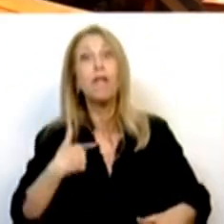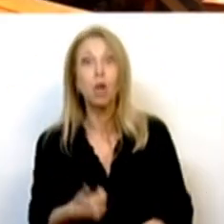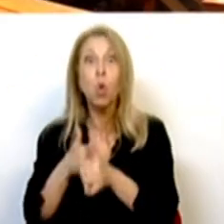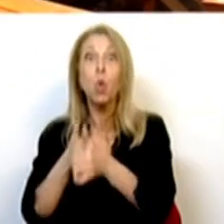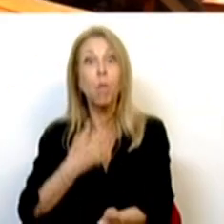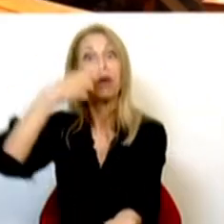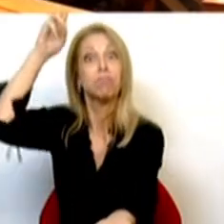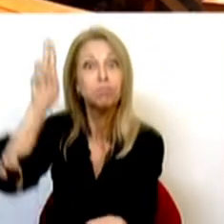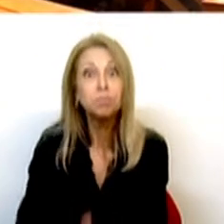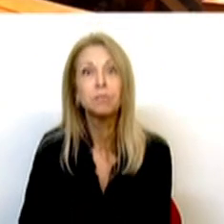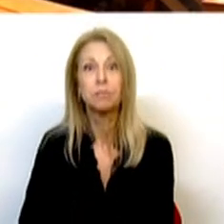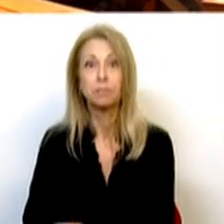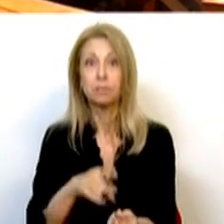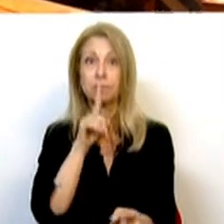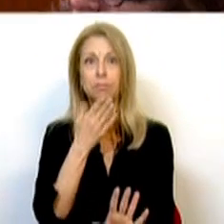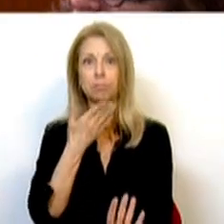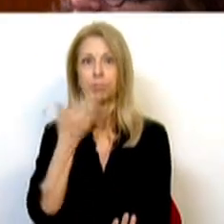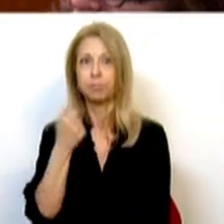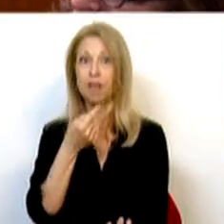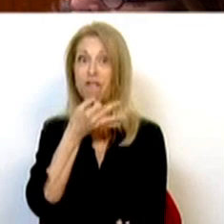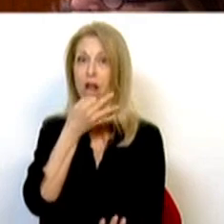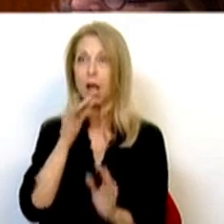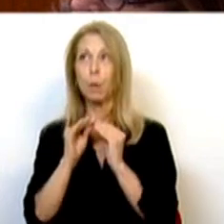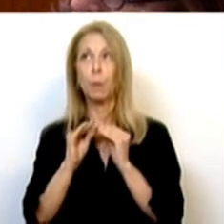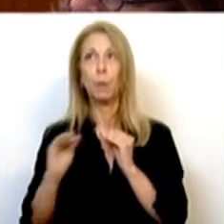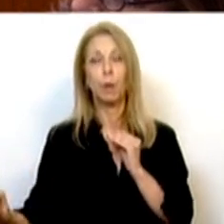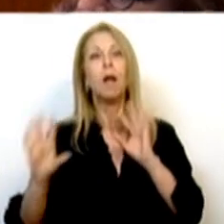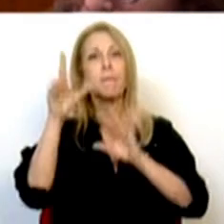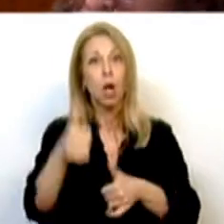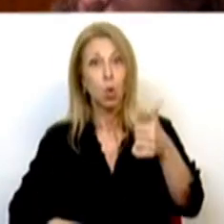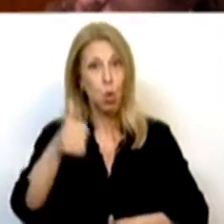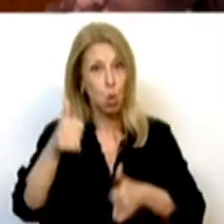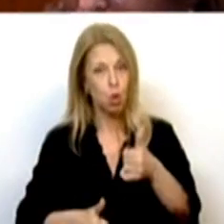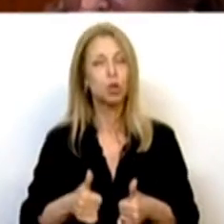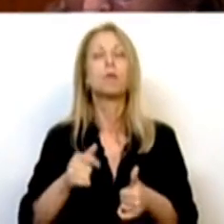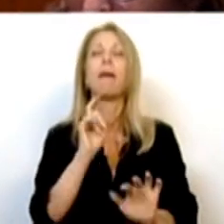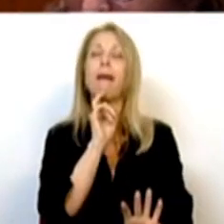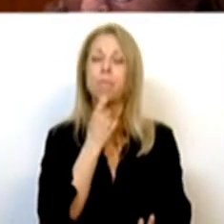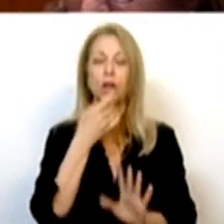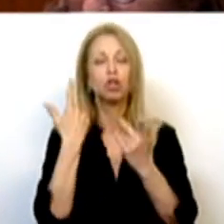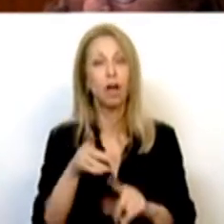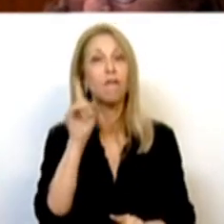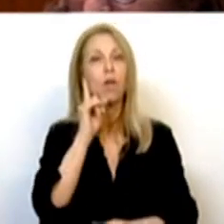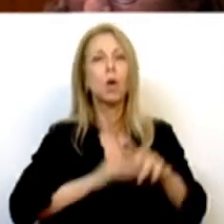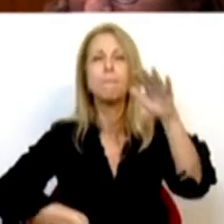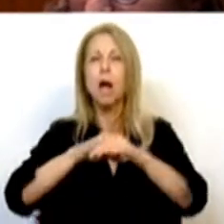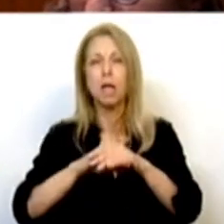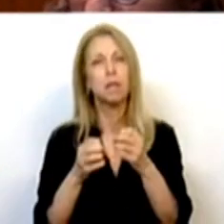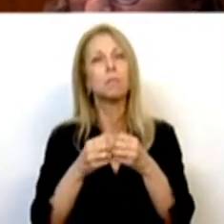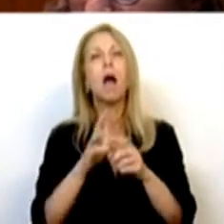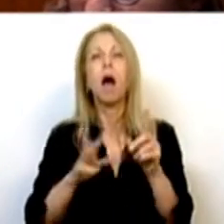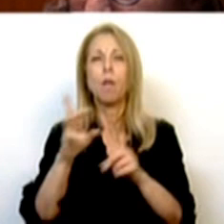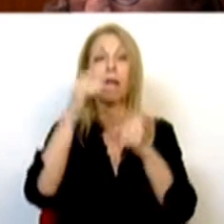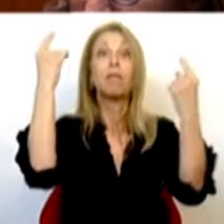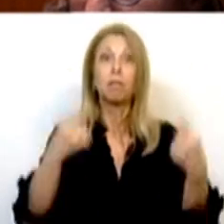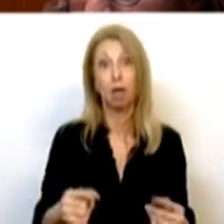cumprimos. E o concurso de abril já terá os tetos alargados e, por isso, que, recordo, temos um